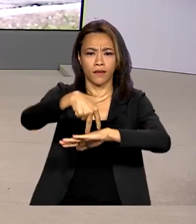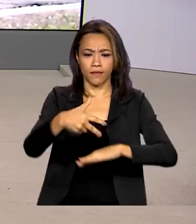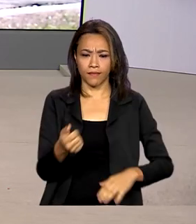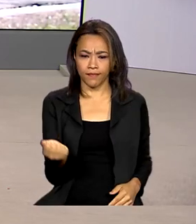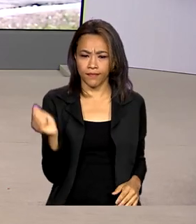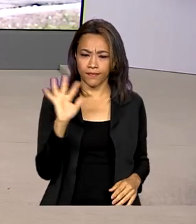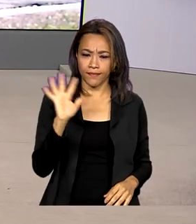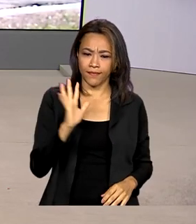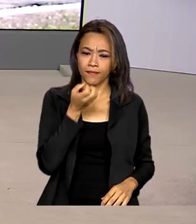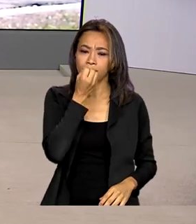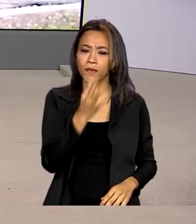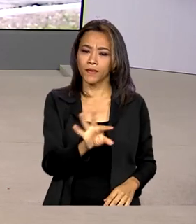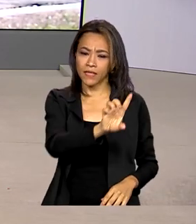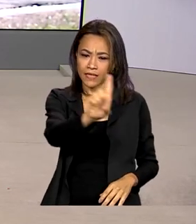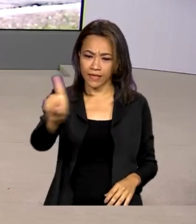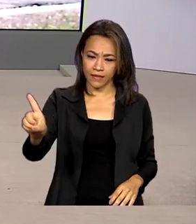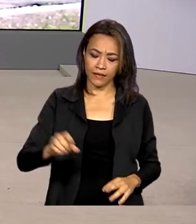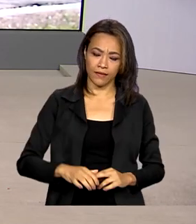gente. Oi Glauco, bom dia.